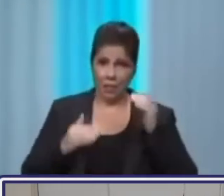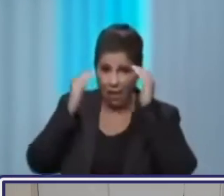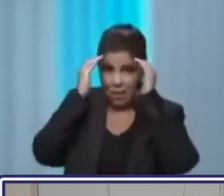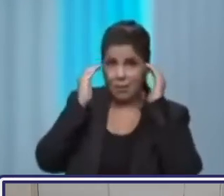respeita